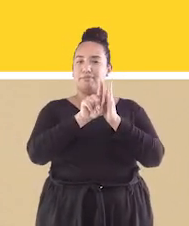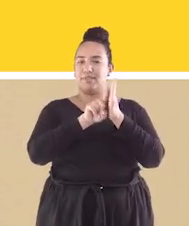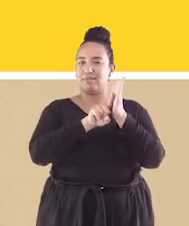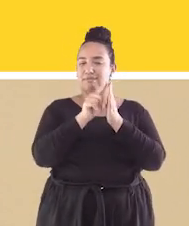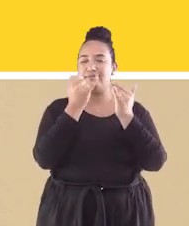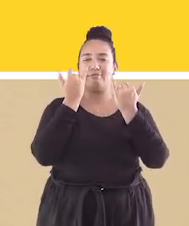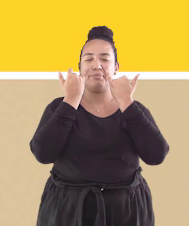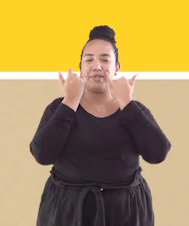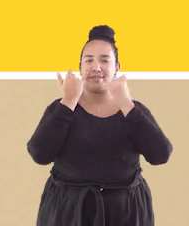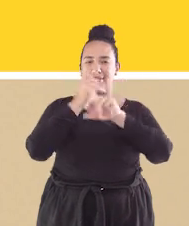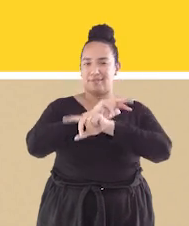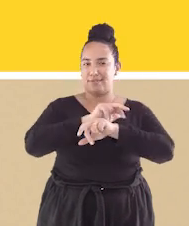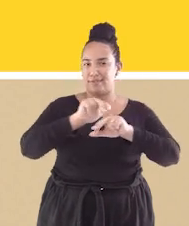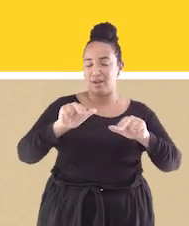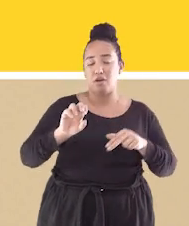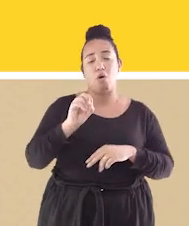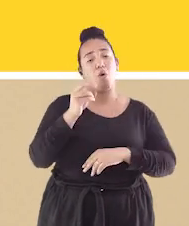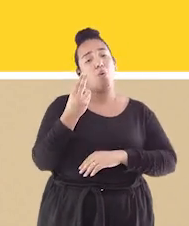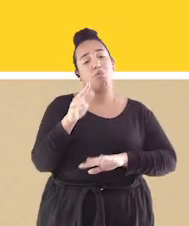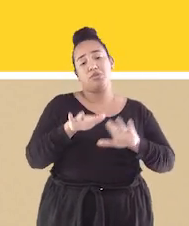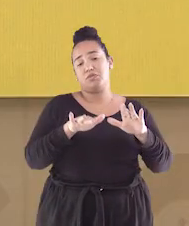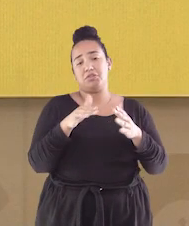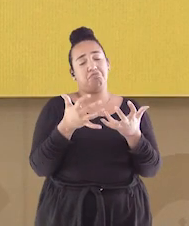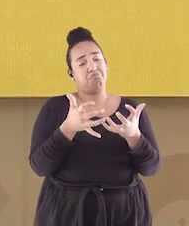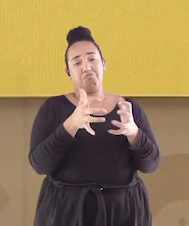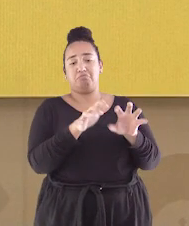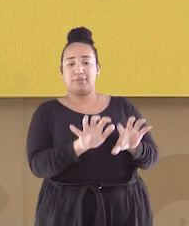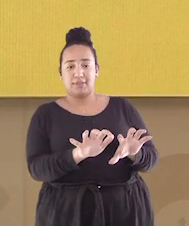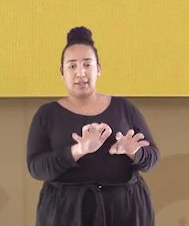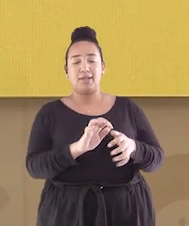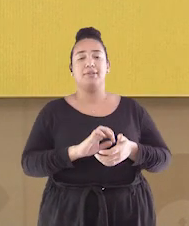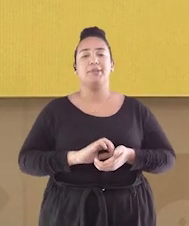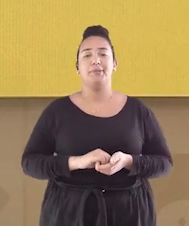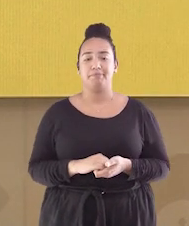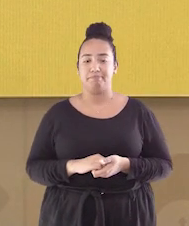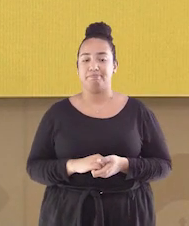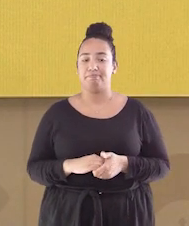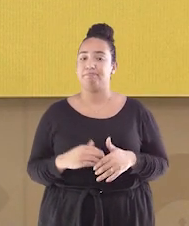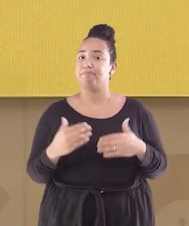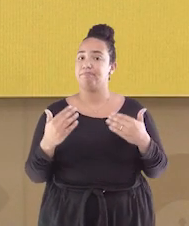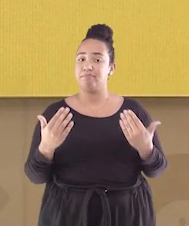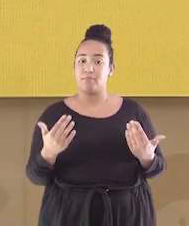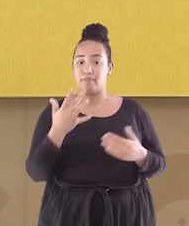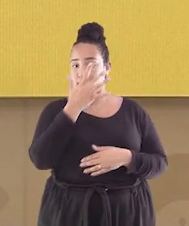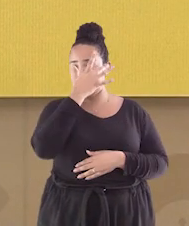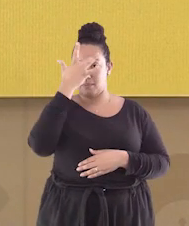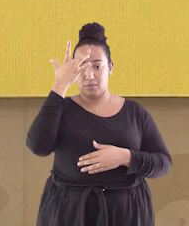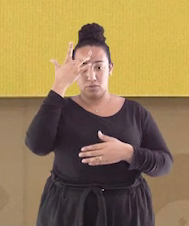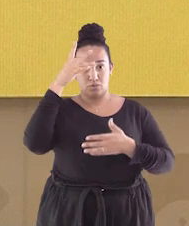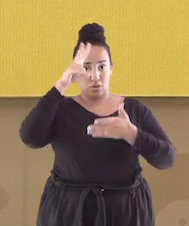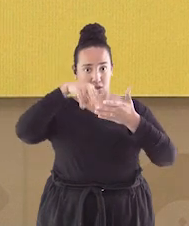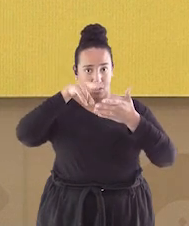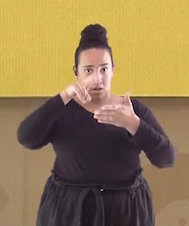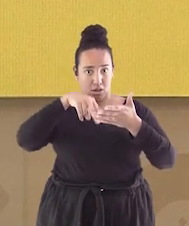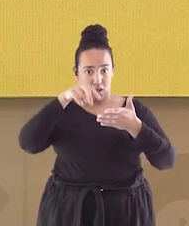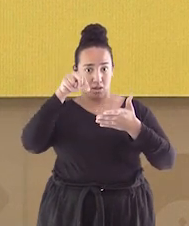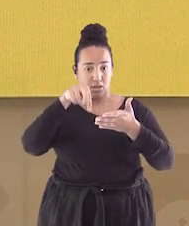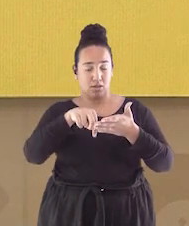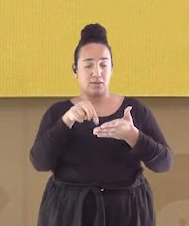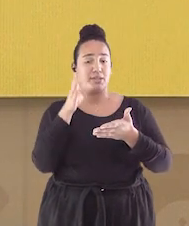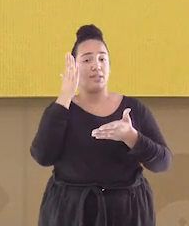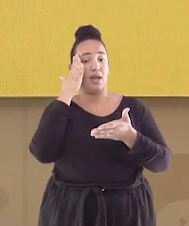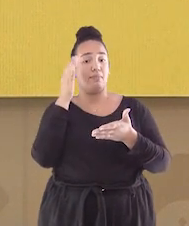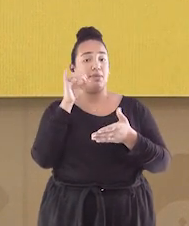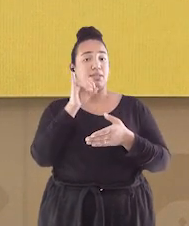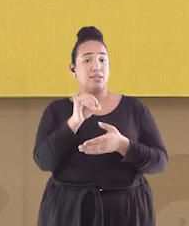notícias ou não, se ele não achar interessante. A partir disso, o leitor pode decidir se irá querer comprar